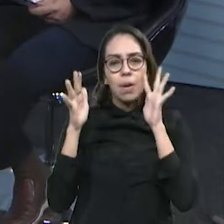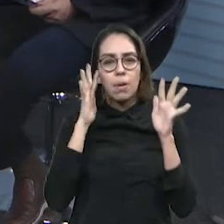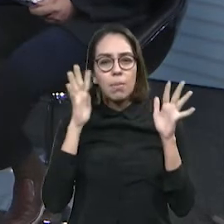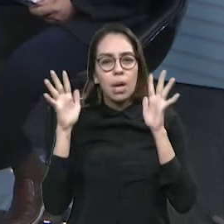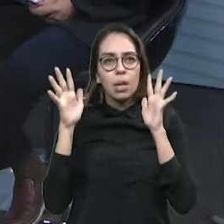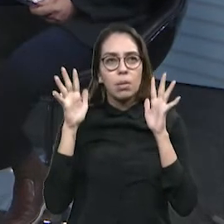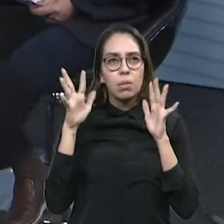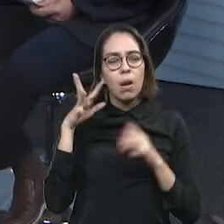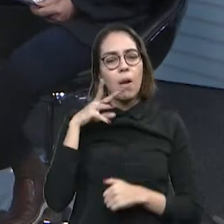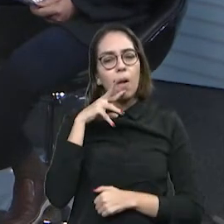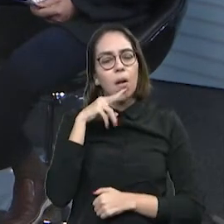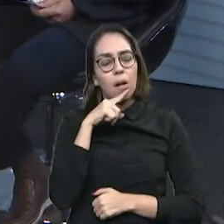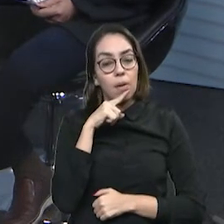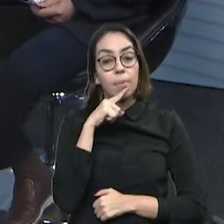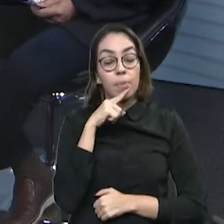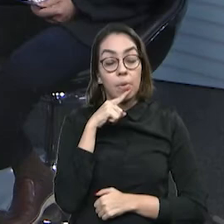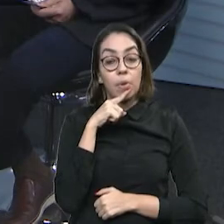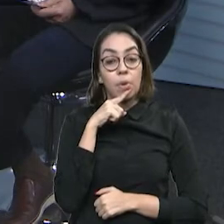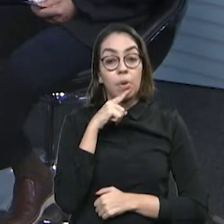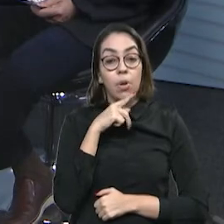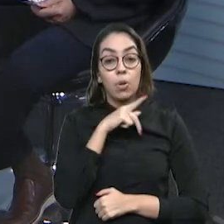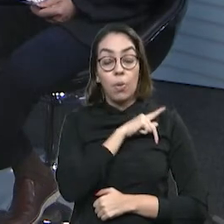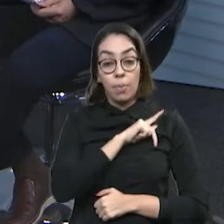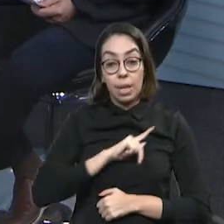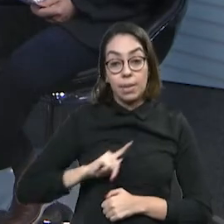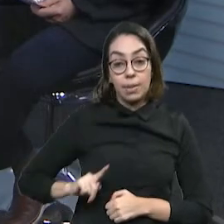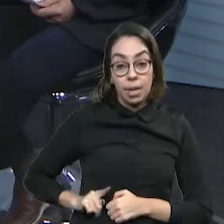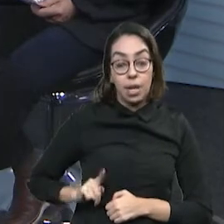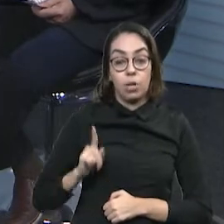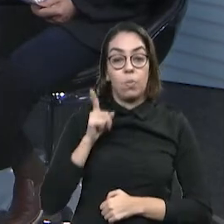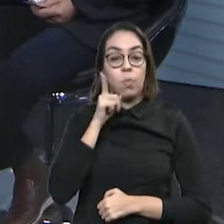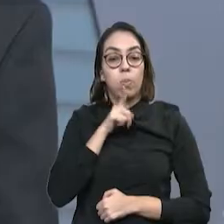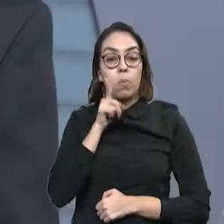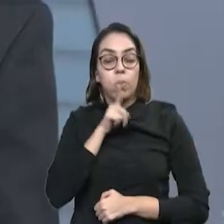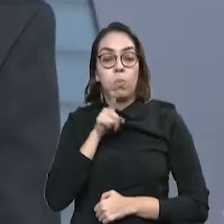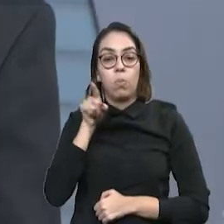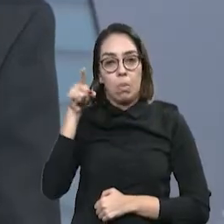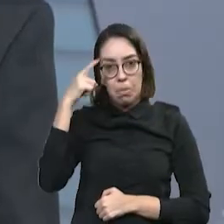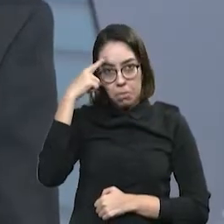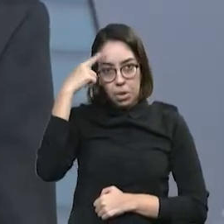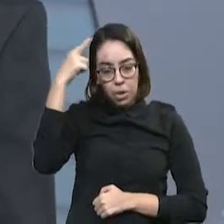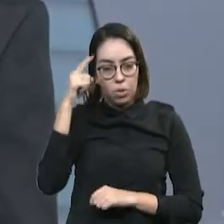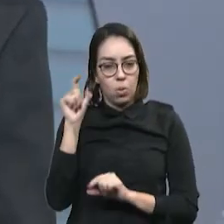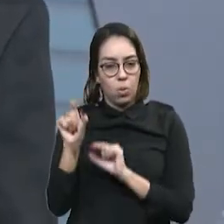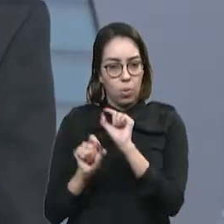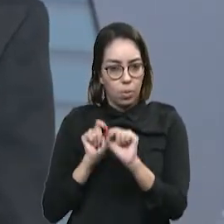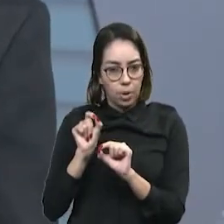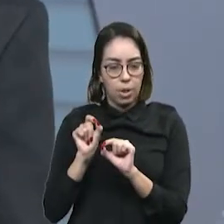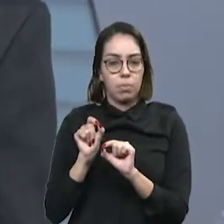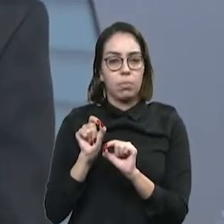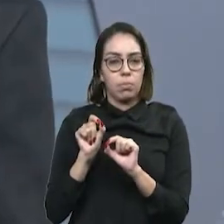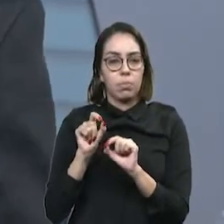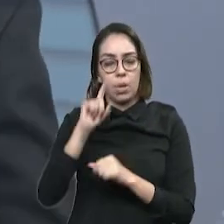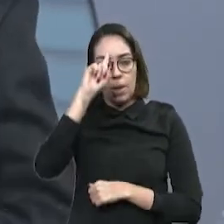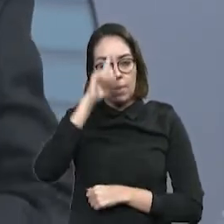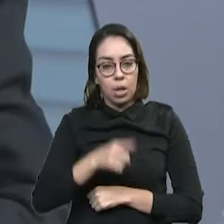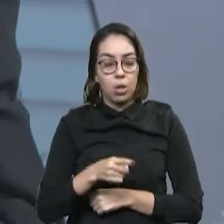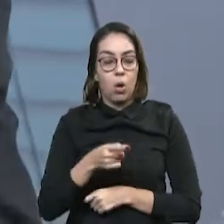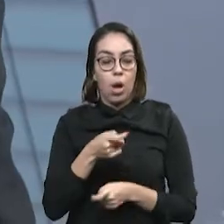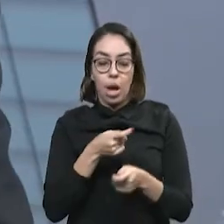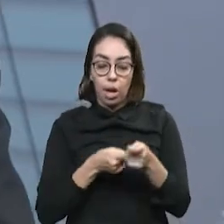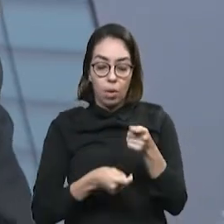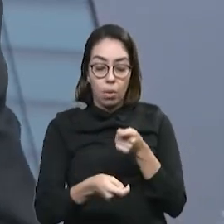essa medida na época do presidente dos Estados Unidos, do Trump. Eu digo, olha como é para fazer rodar a economia